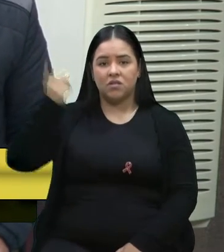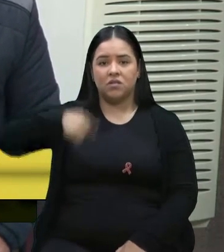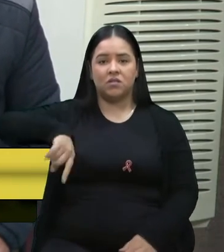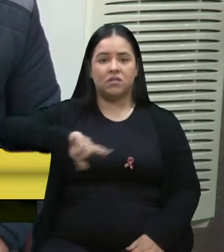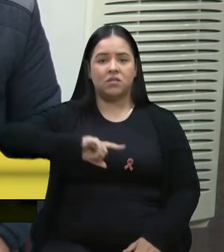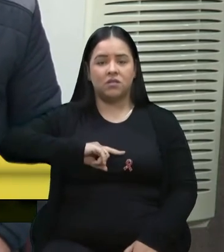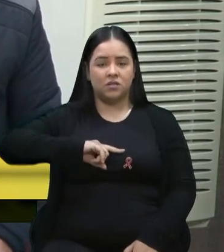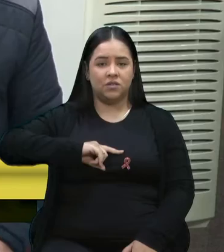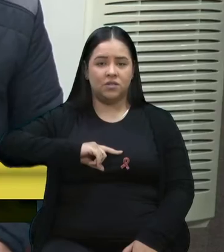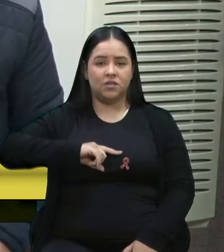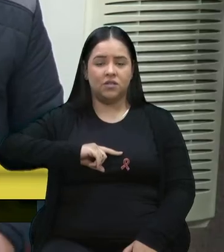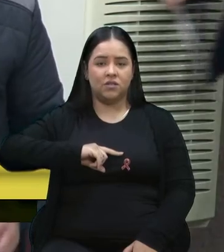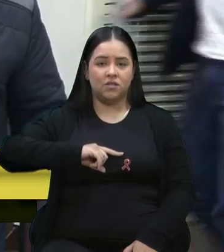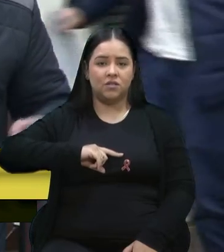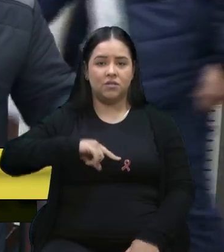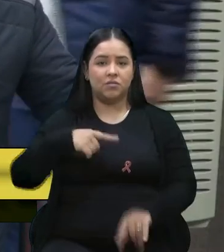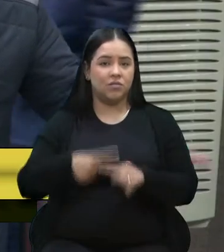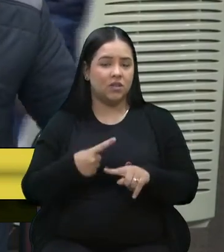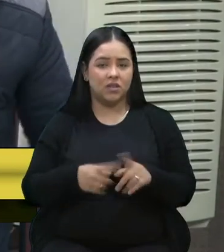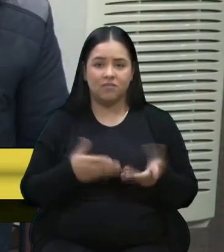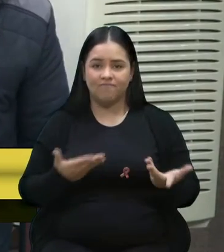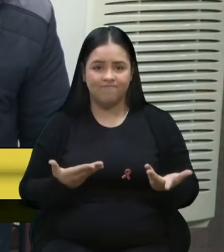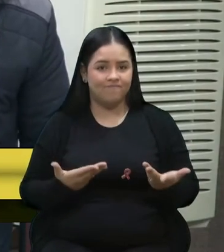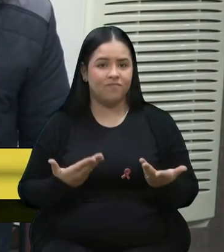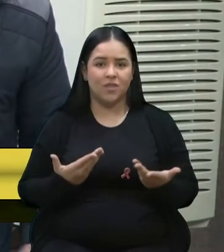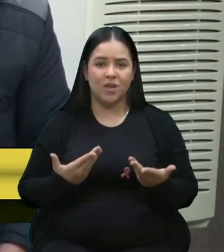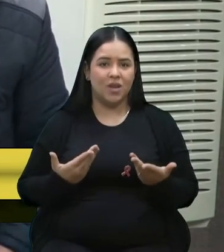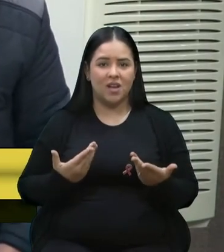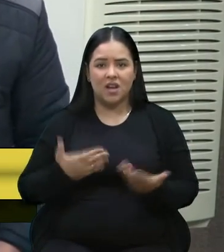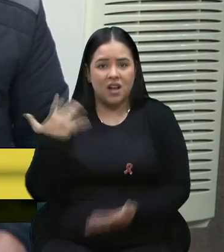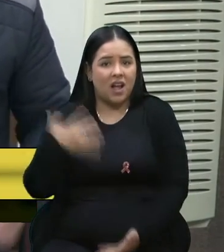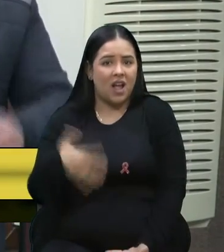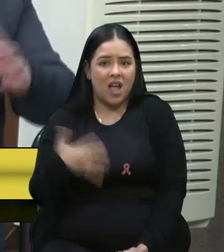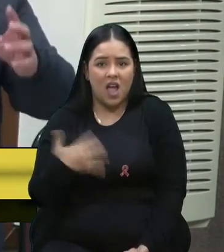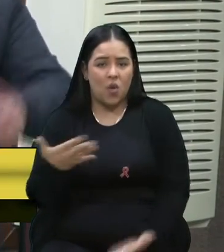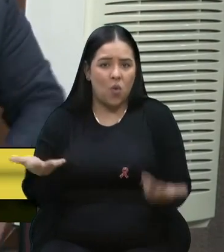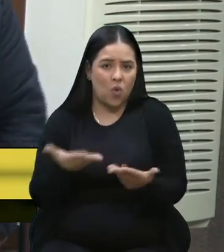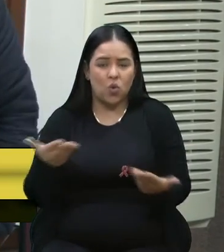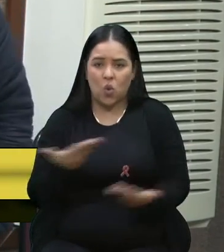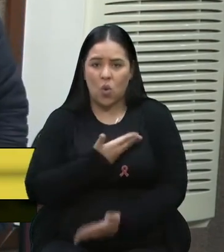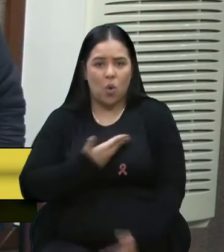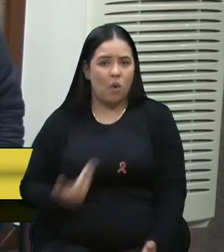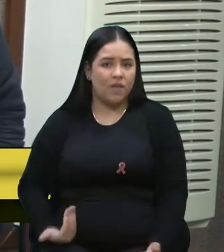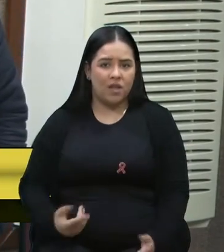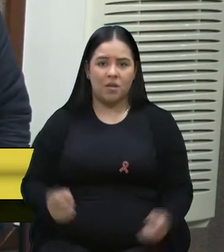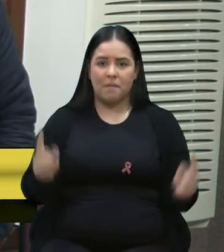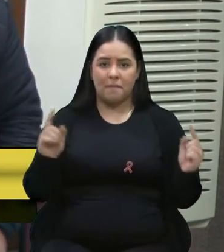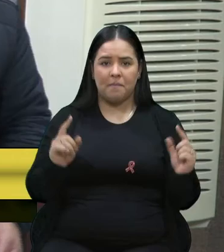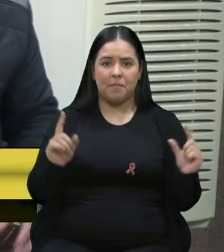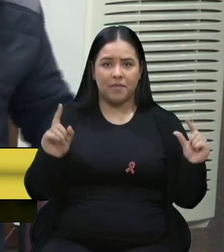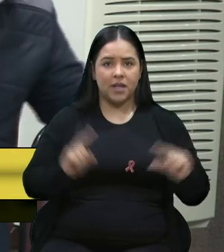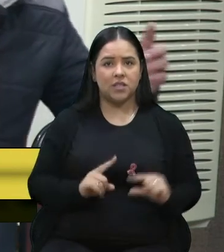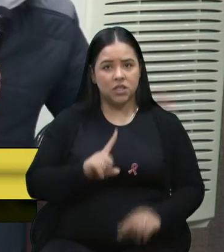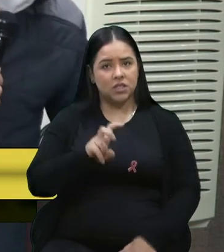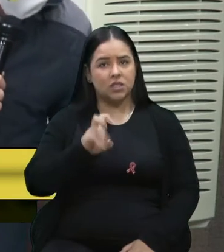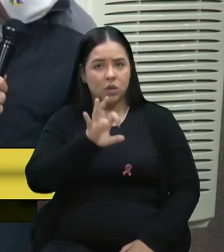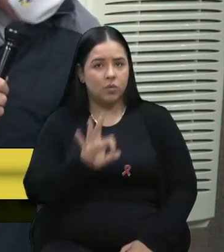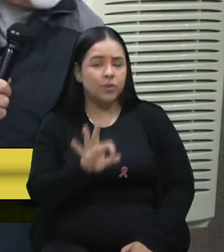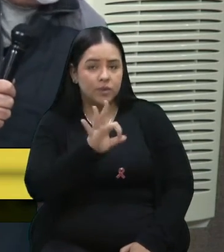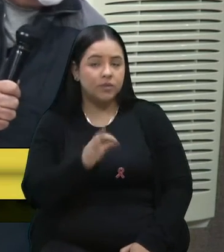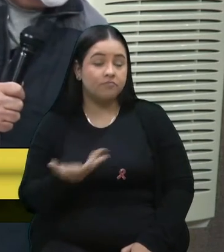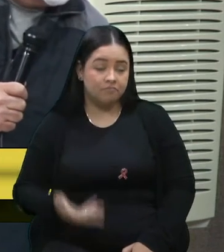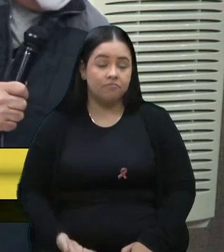capital, porque assim, os preços que estão hoje, o governador baixa 5%. E